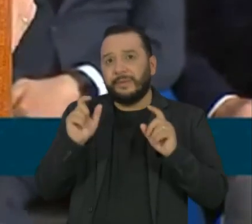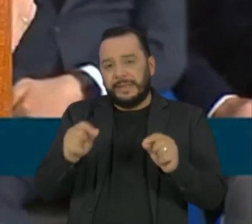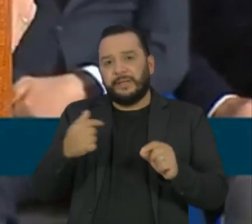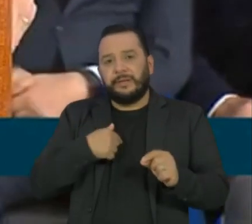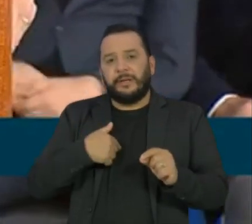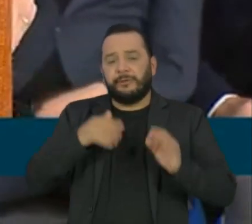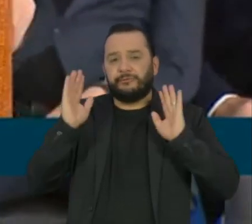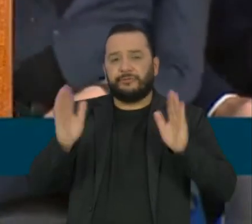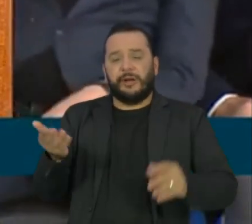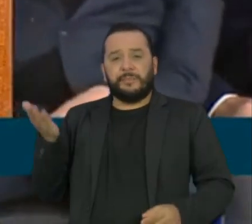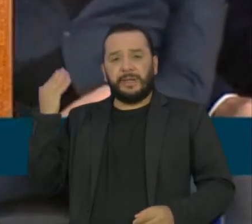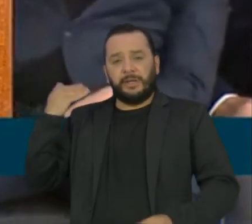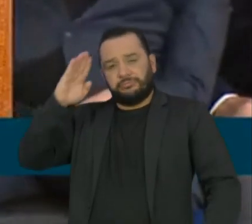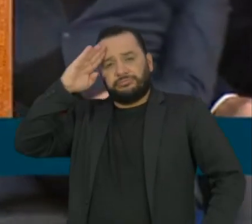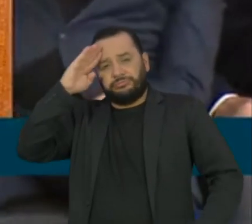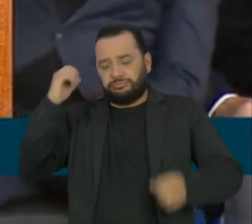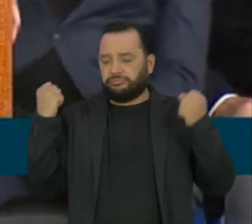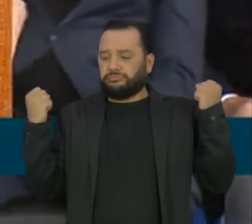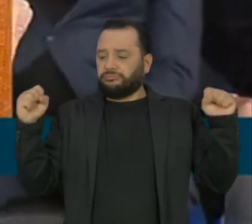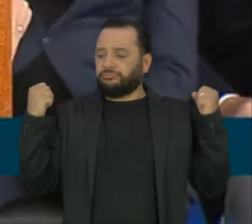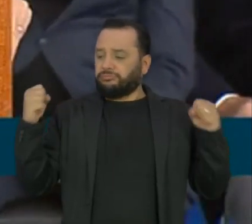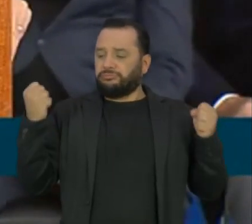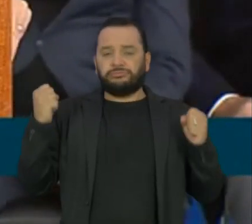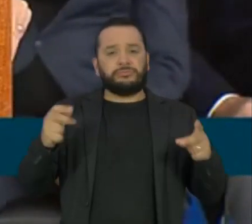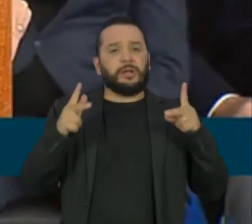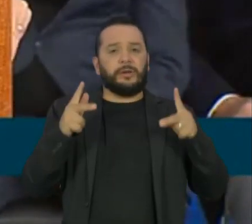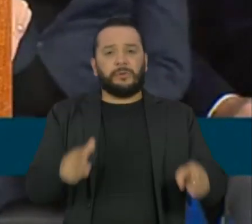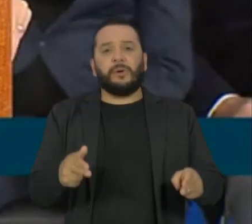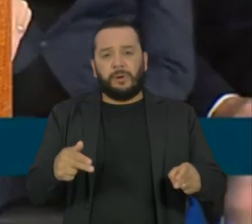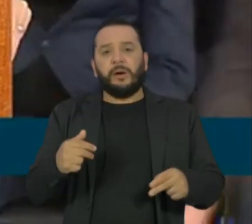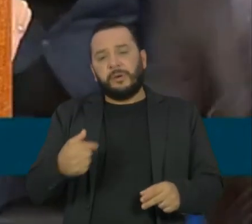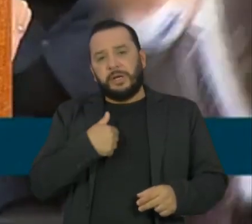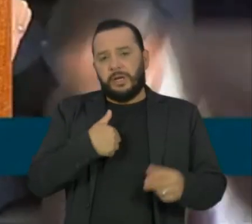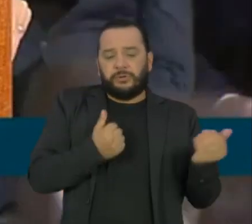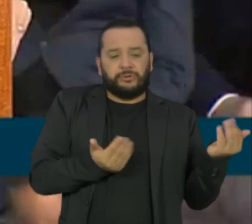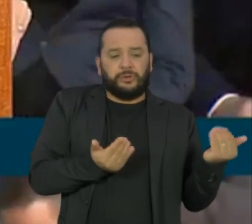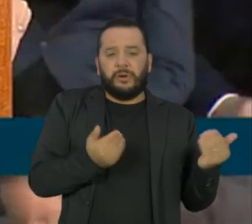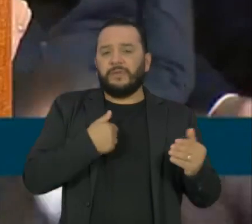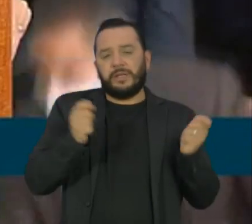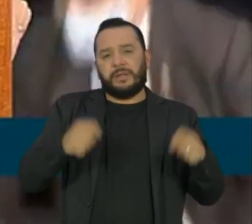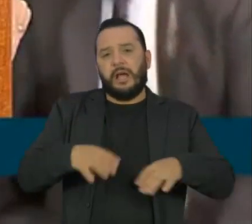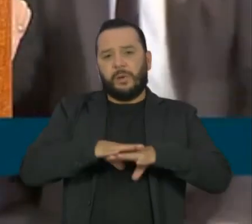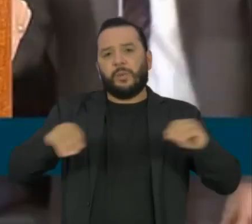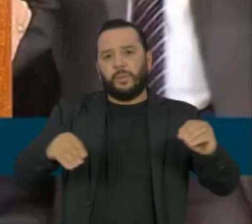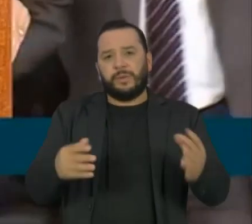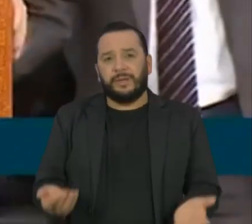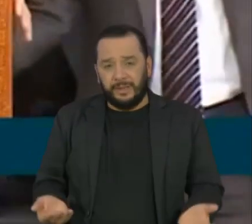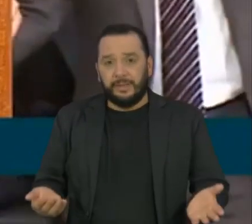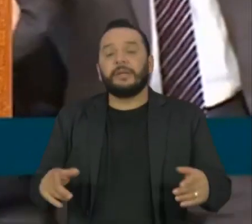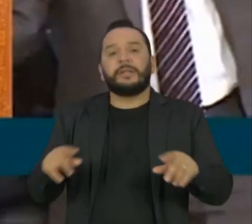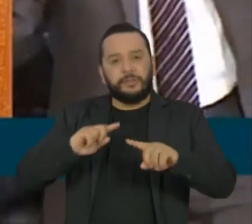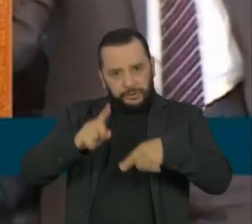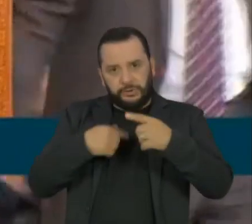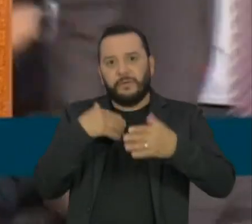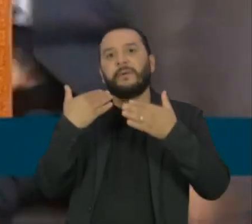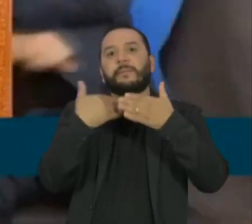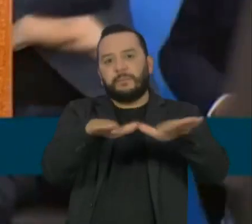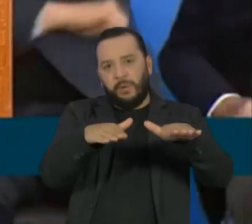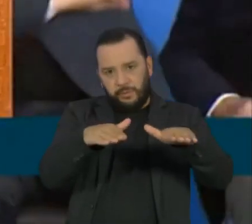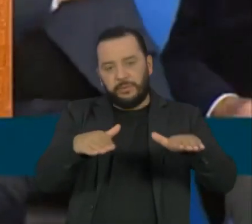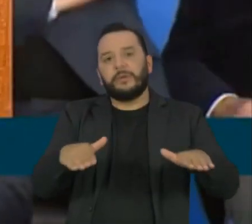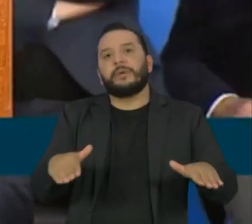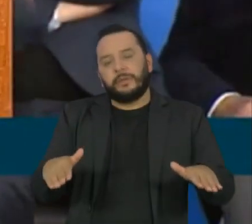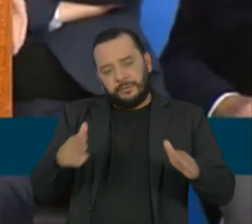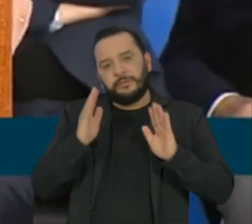atleta no Exército quando jovem, como outro fator para a cura. E nesse ponto, desferiu novo ataque, com